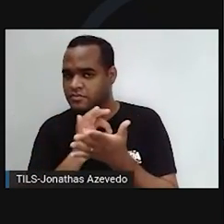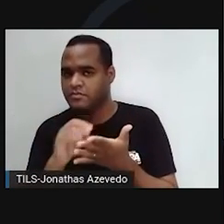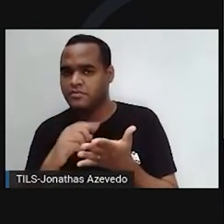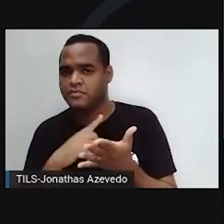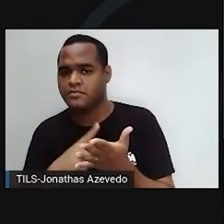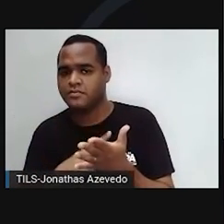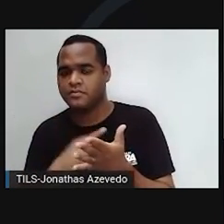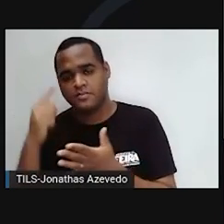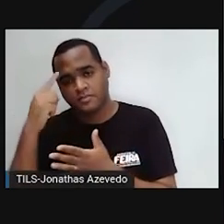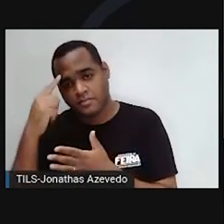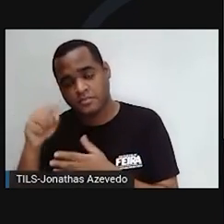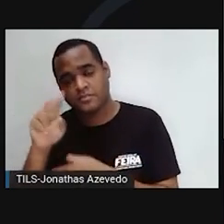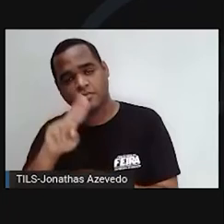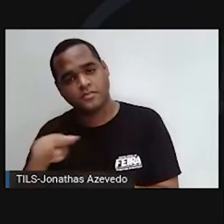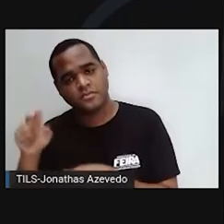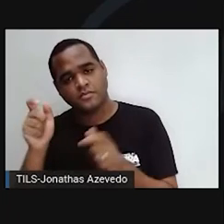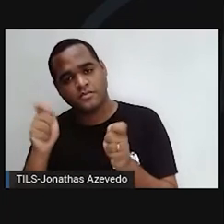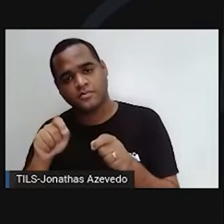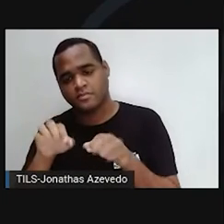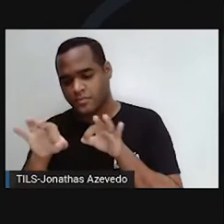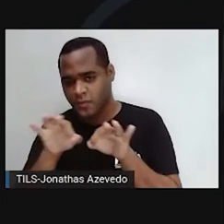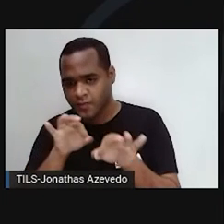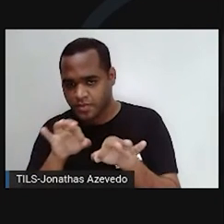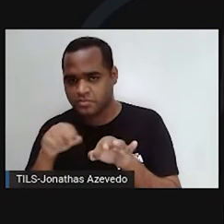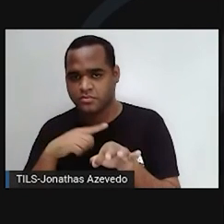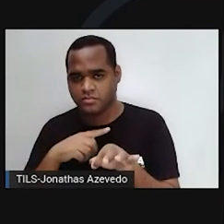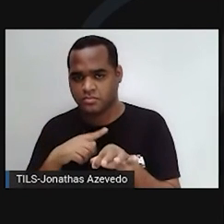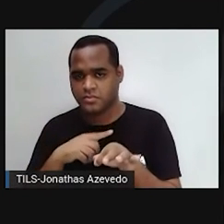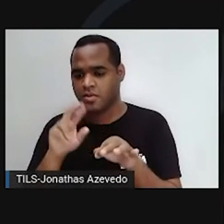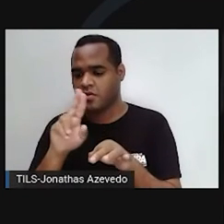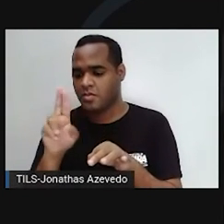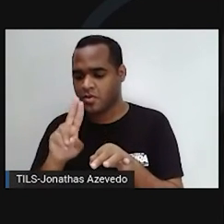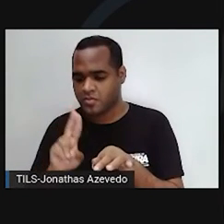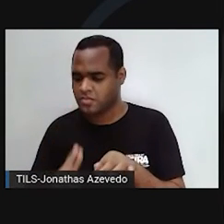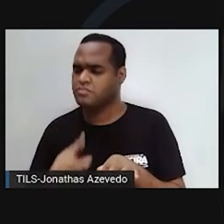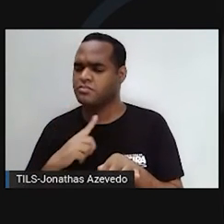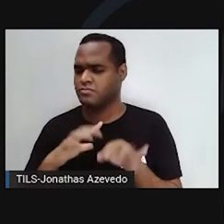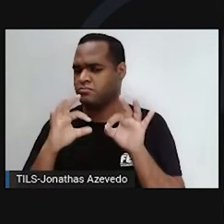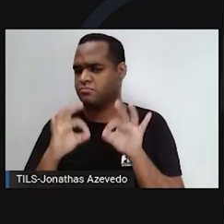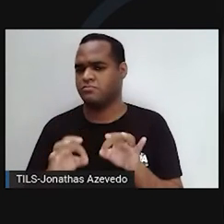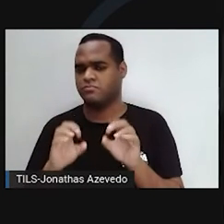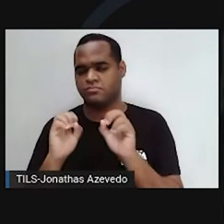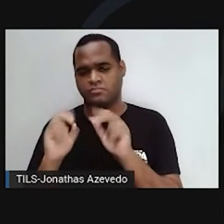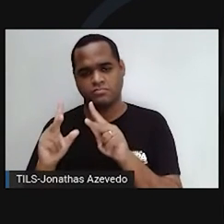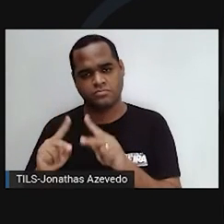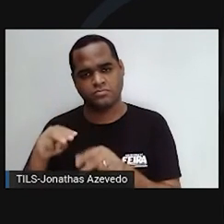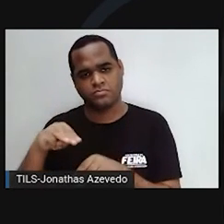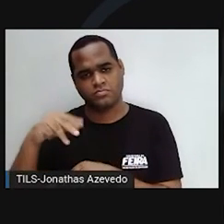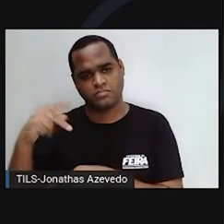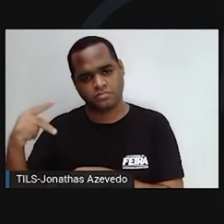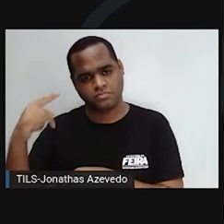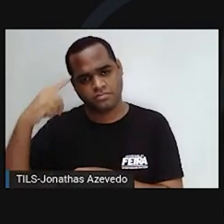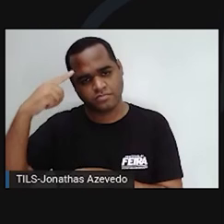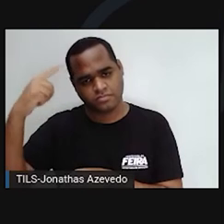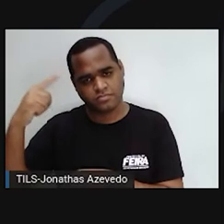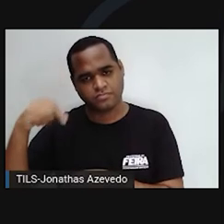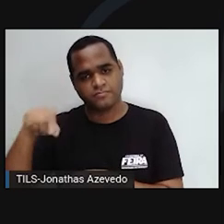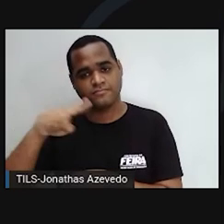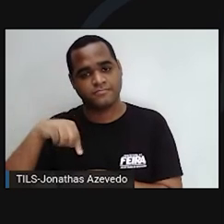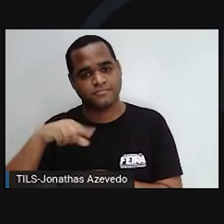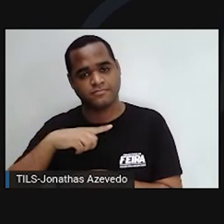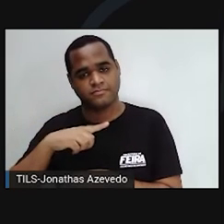o núcleo organizado, que vai guardar ali, tem aquela membrana nuclear ou carioteca, que vai guardar o material genético ali dentro.